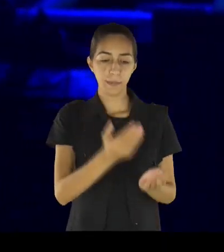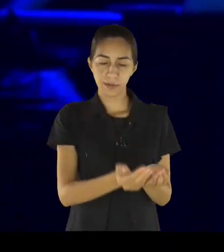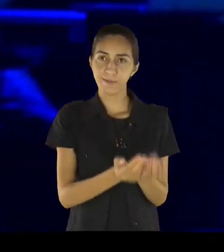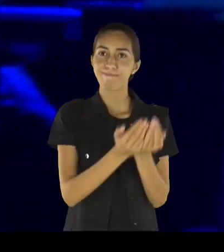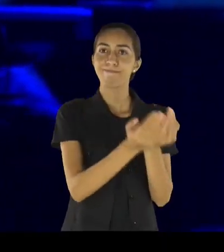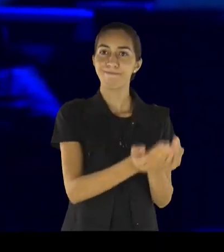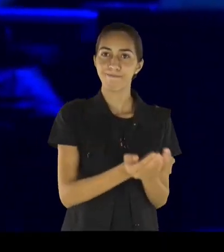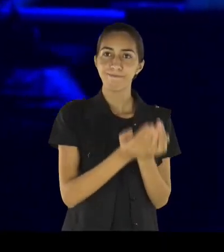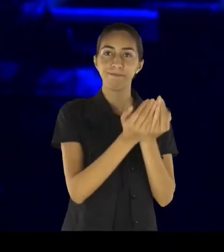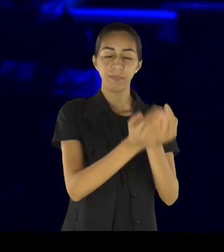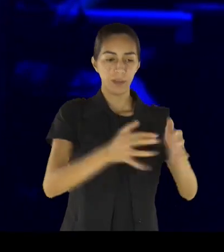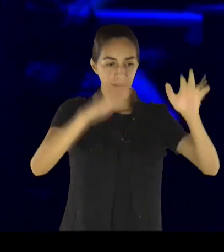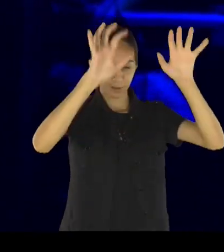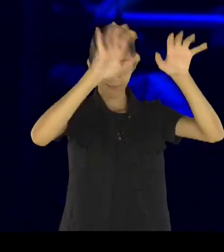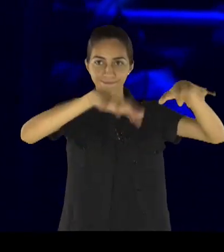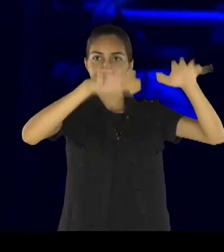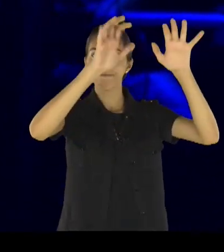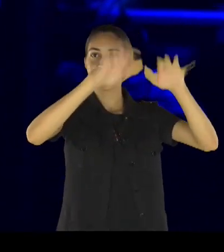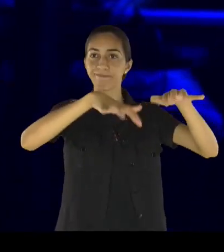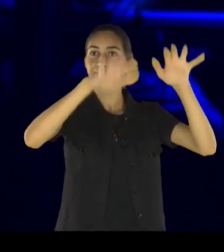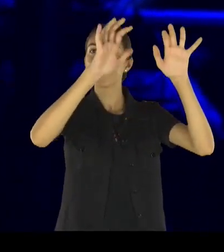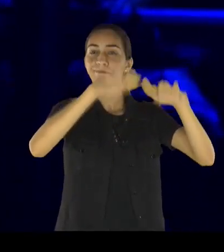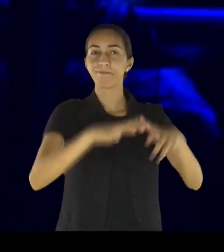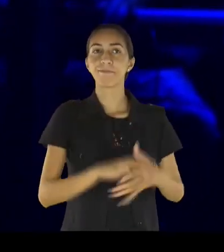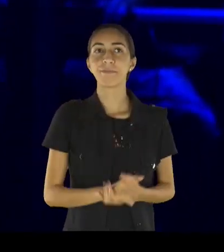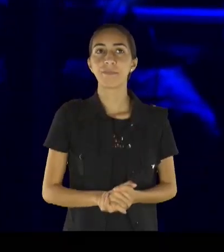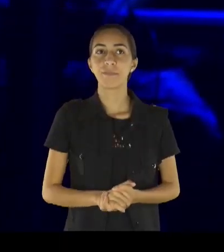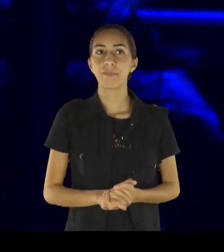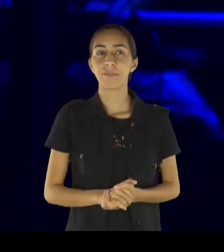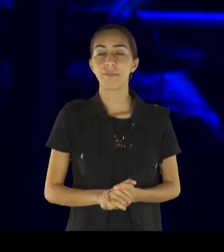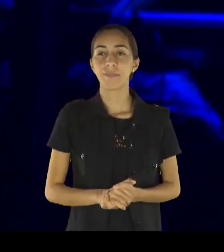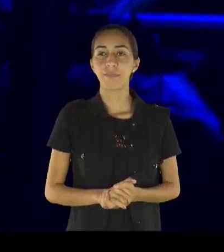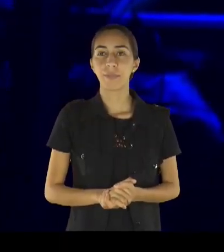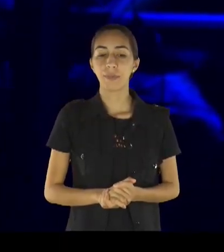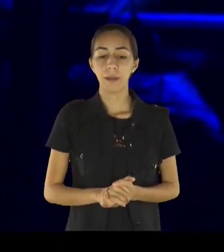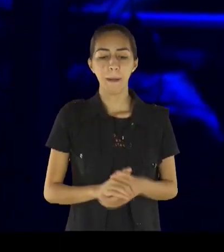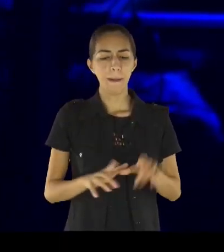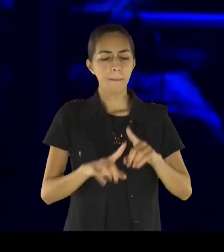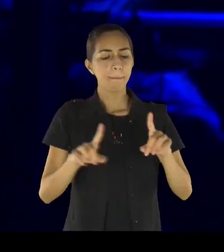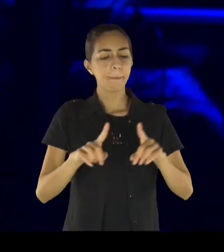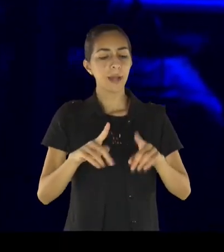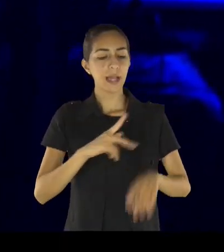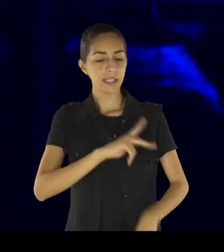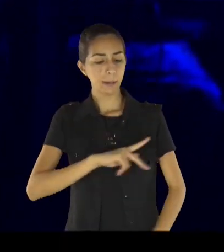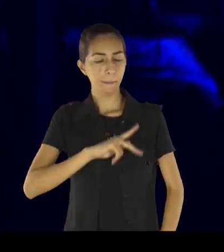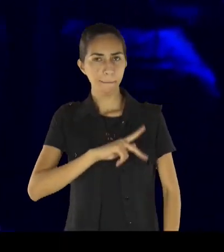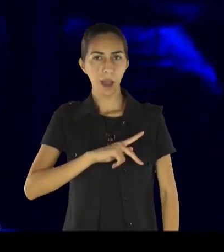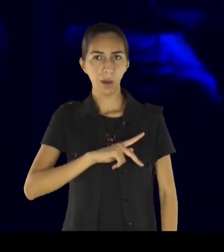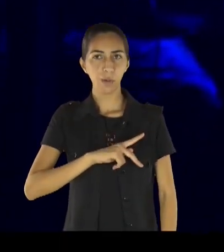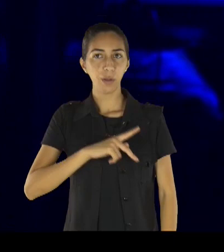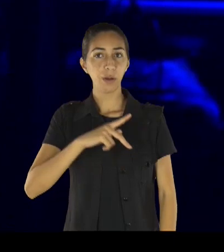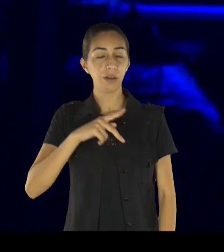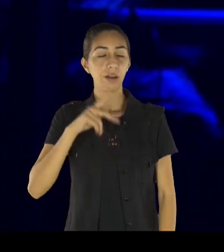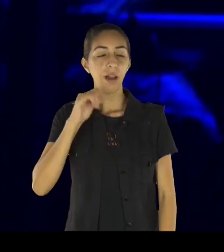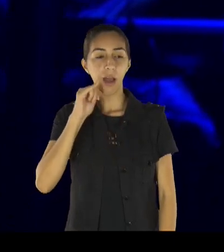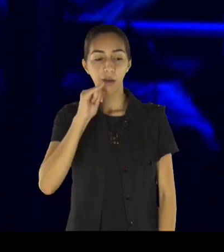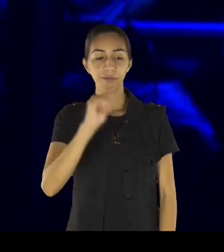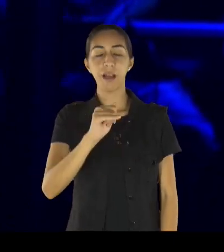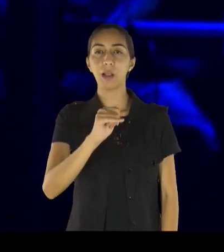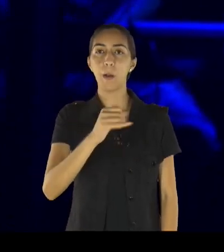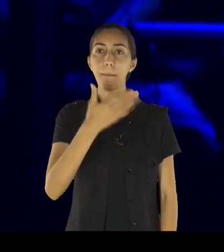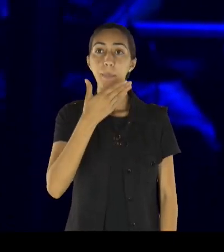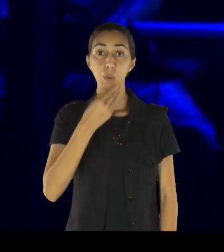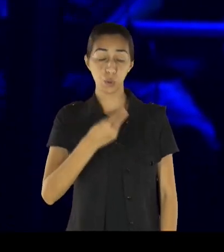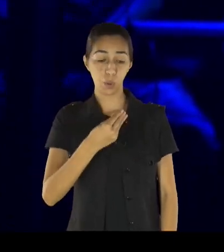e tem muita gente nessa situação, mas Paulo disse assim, tem as bom ânimo, porque não se